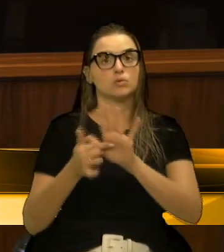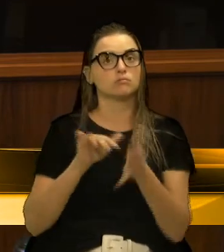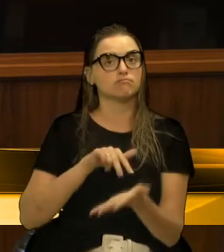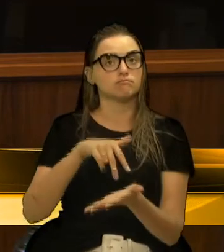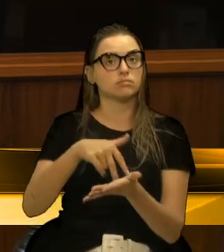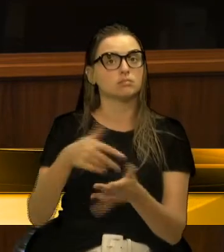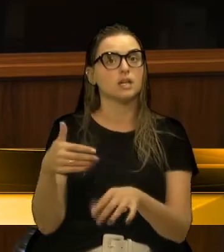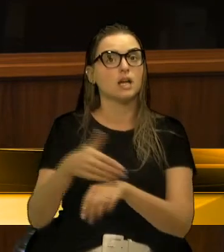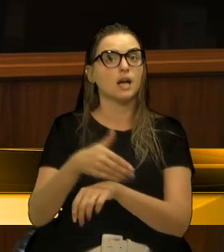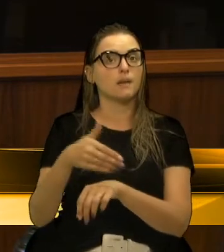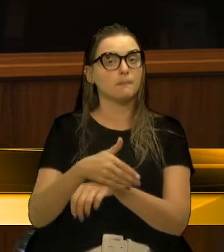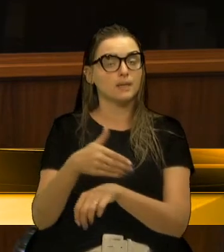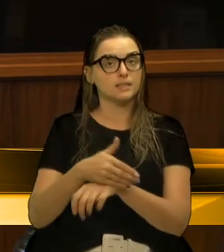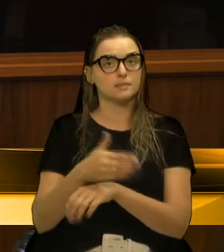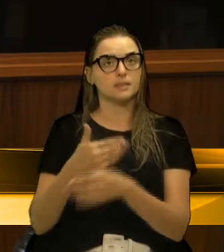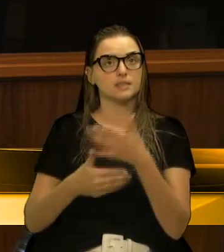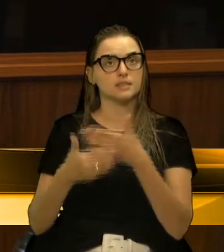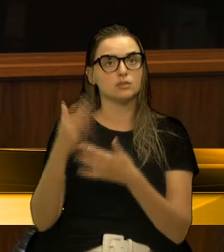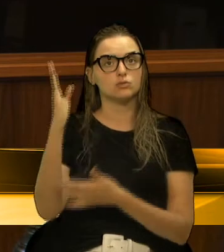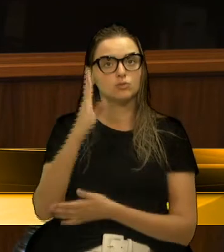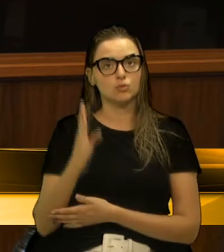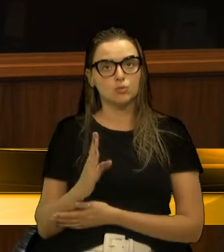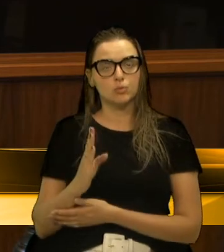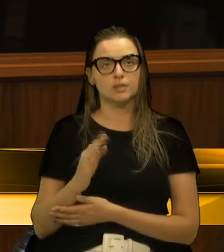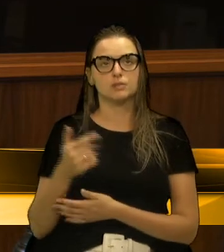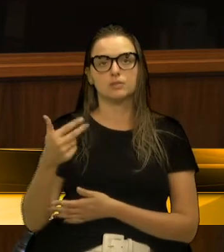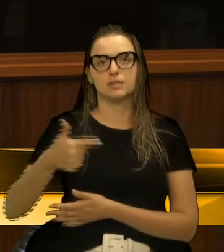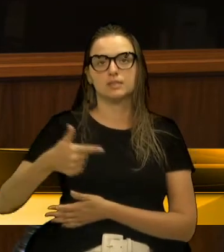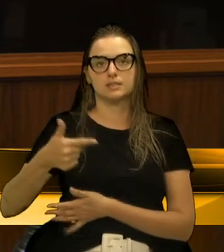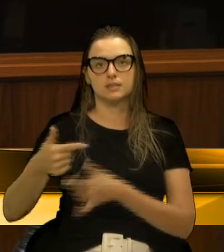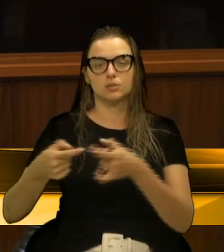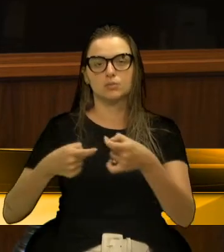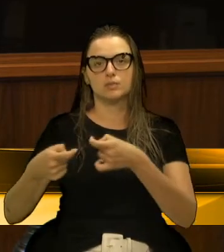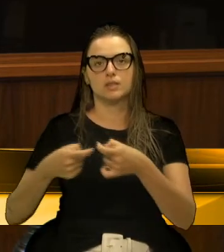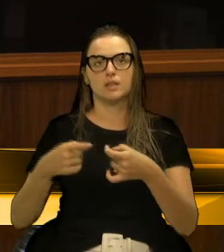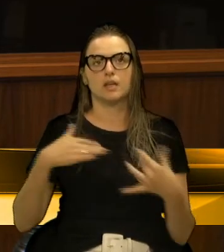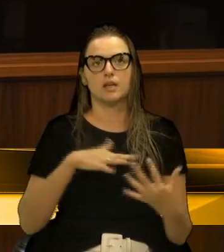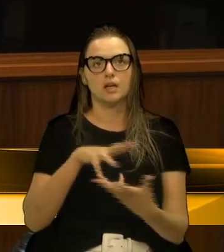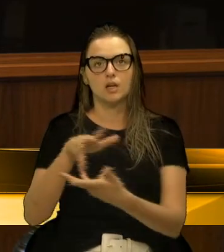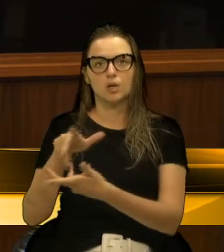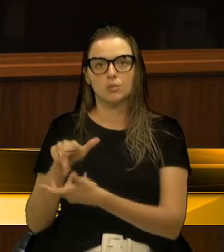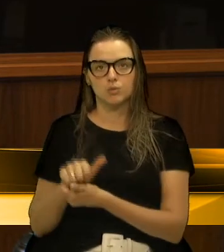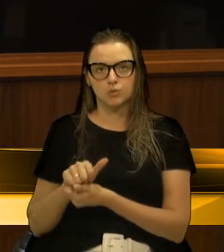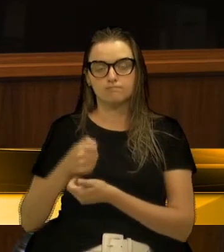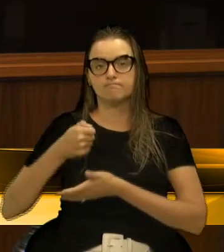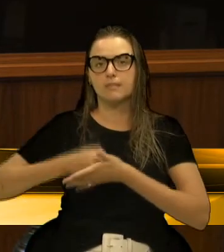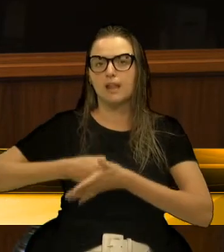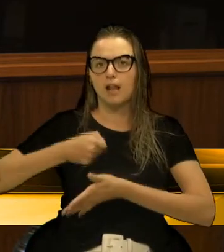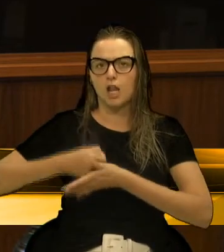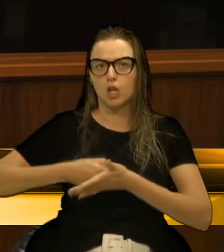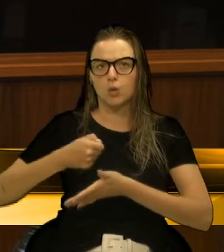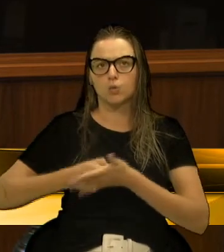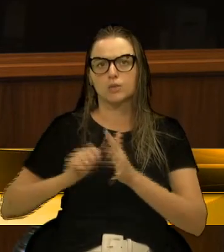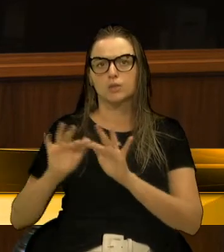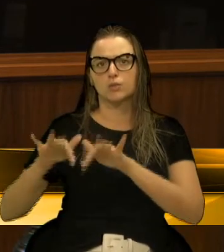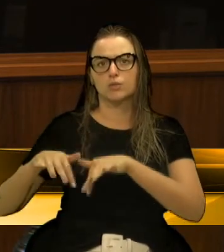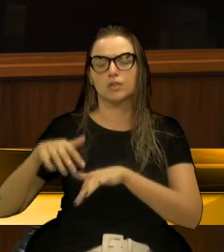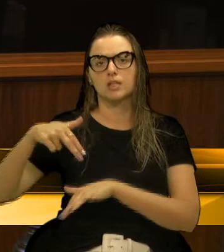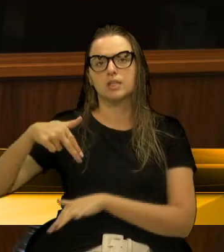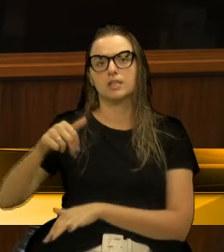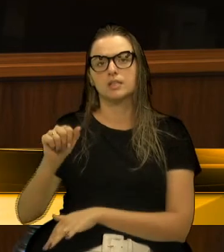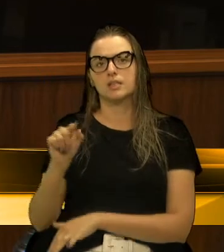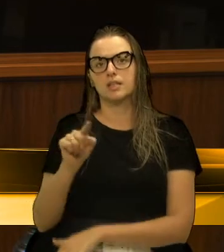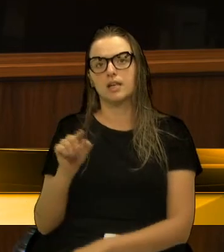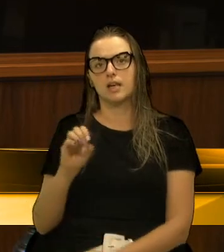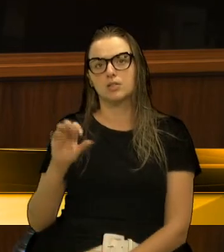Brasil lá na Segunda Guerra Mundial, como bem disse o senhor, relatando, na luta contra o nazifascismo. Uma parte,